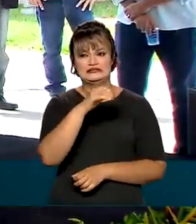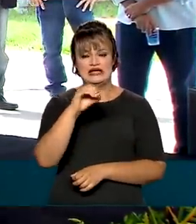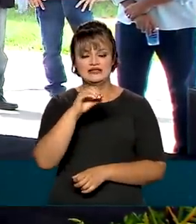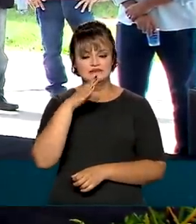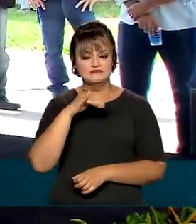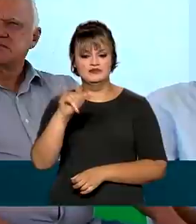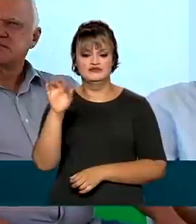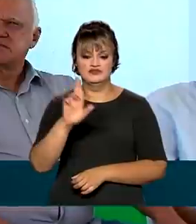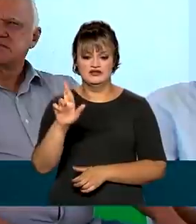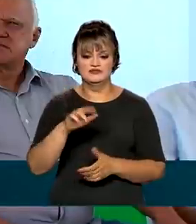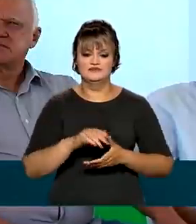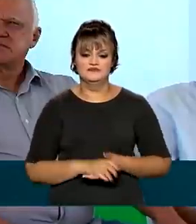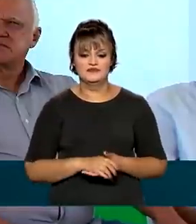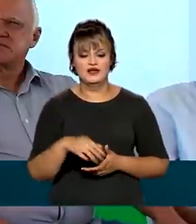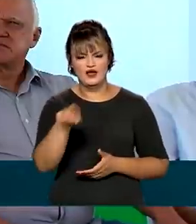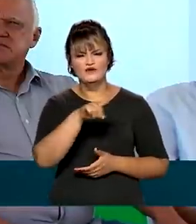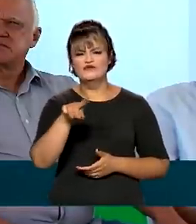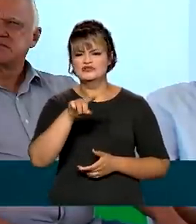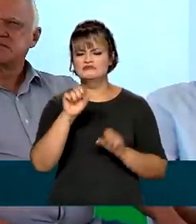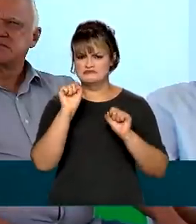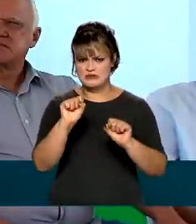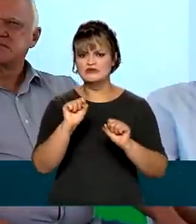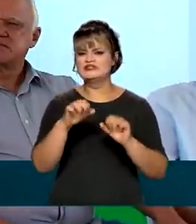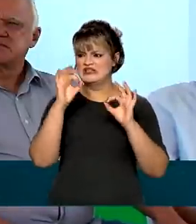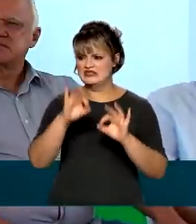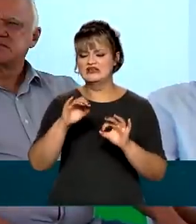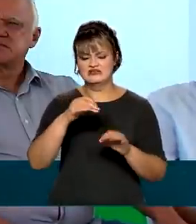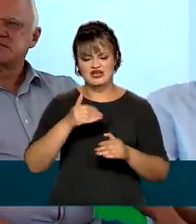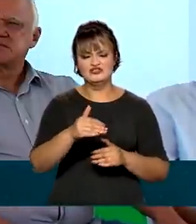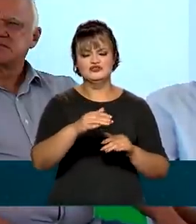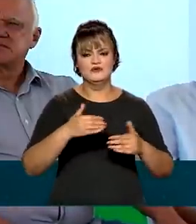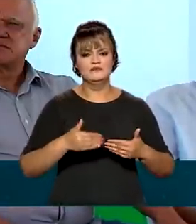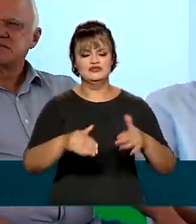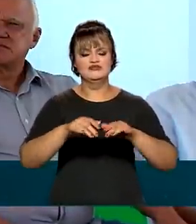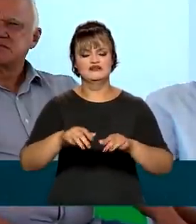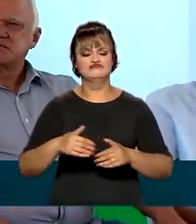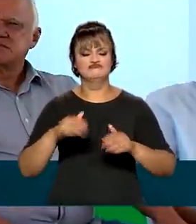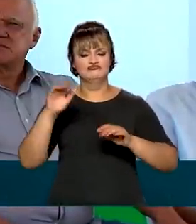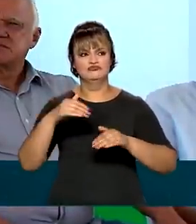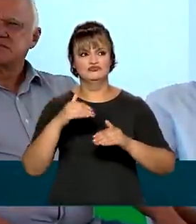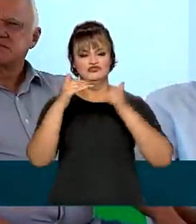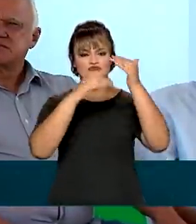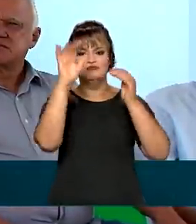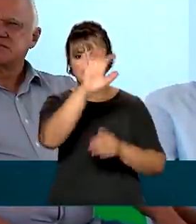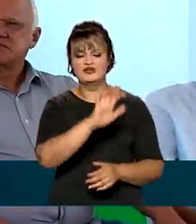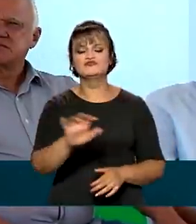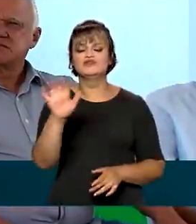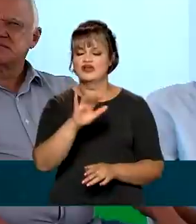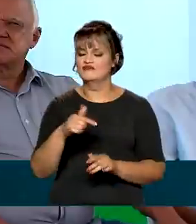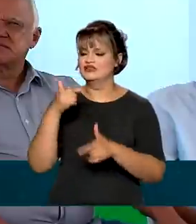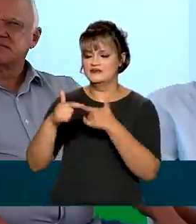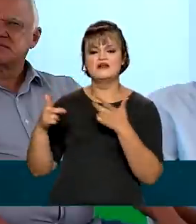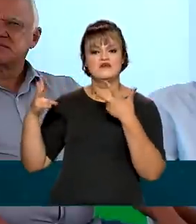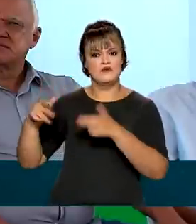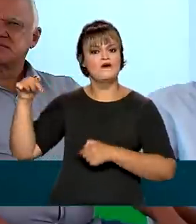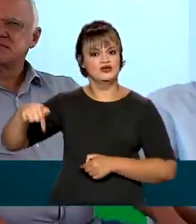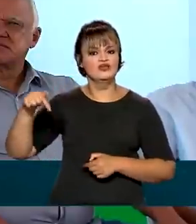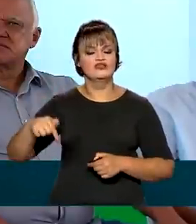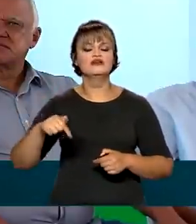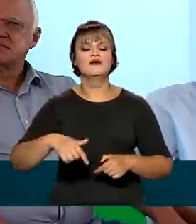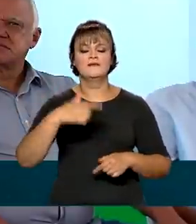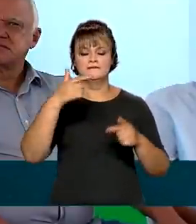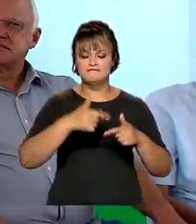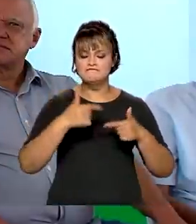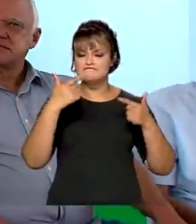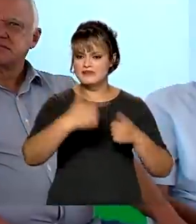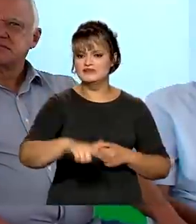meio de reais. Vocês podem esperar mais ações como essas do Ministério do Desenvolvimento Regional. Mais ações como o Casa Verde e Amarelo, porque